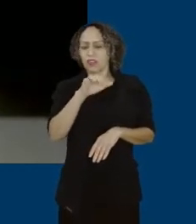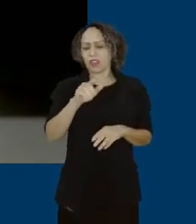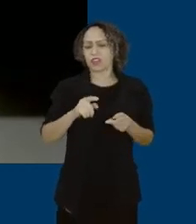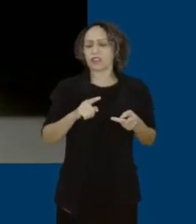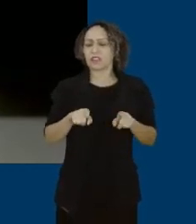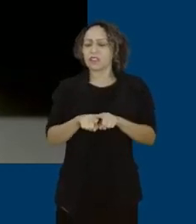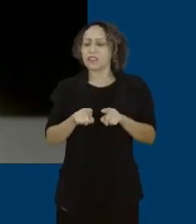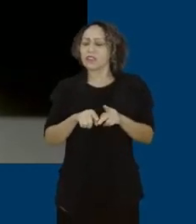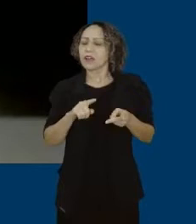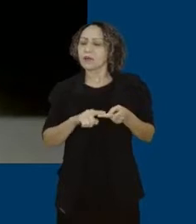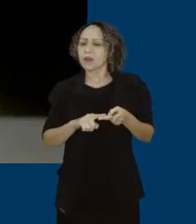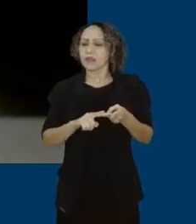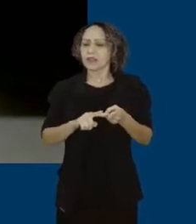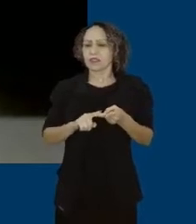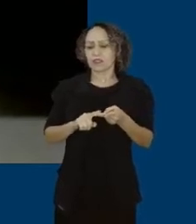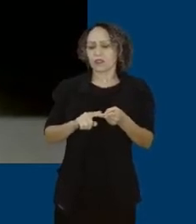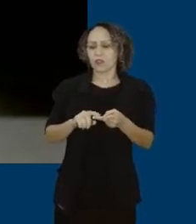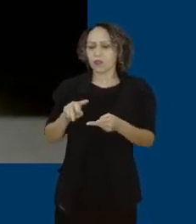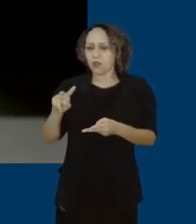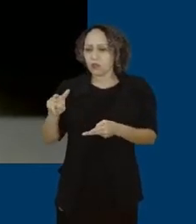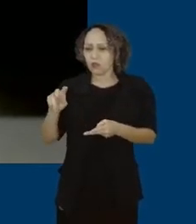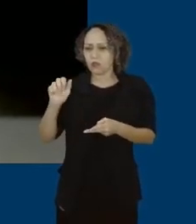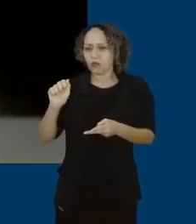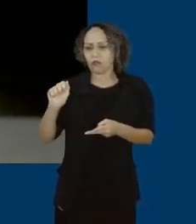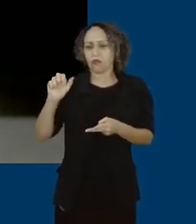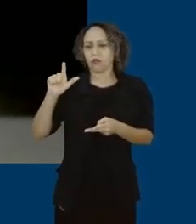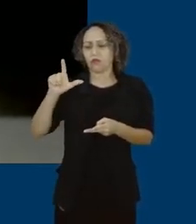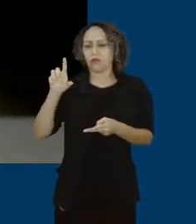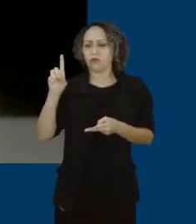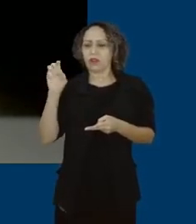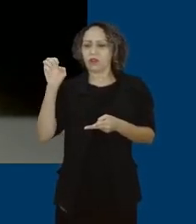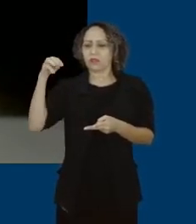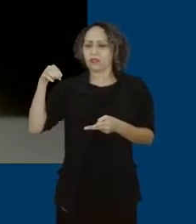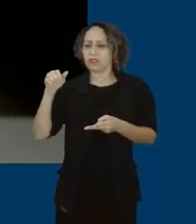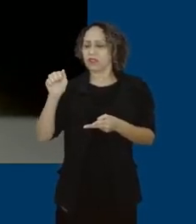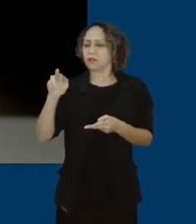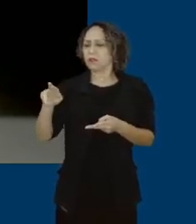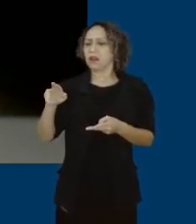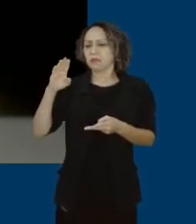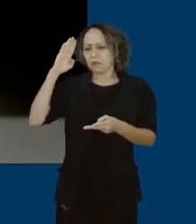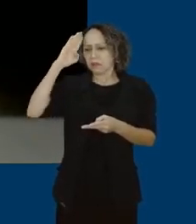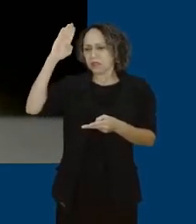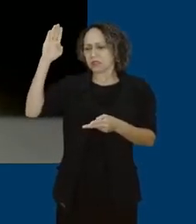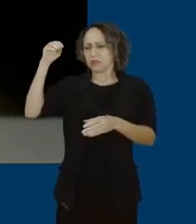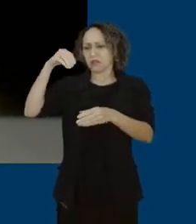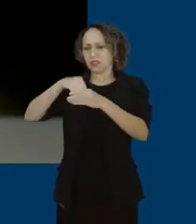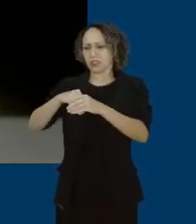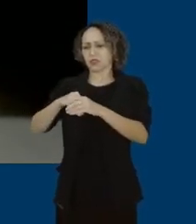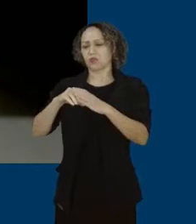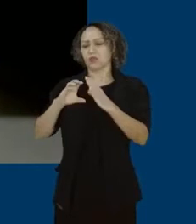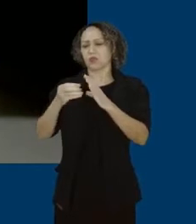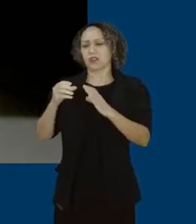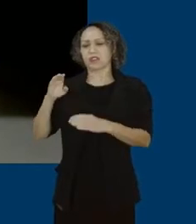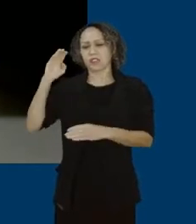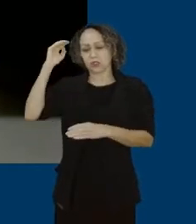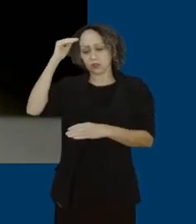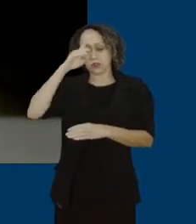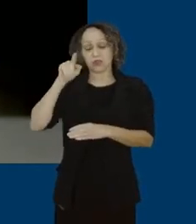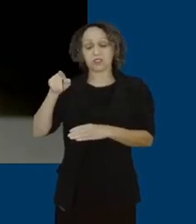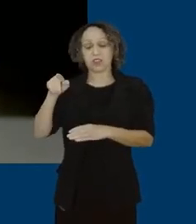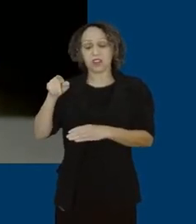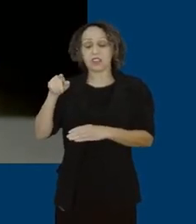Neto, presidente do PL, partido do presidente Jair Bolsonaro, eles deram aval para que este contrato